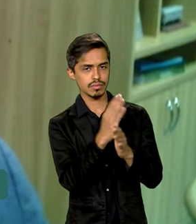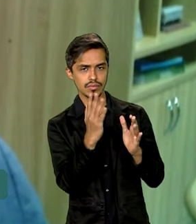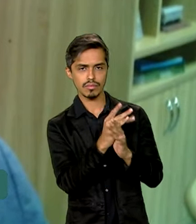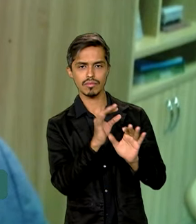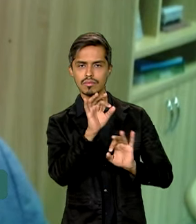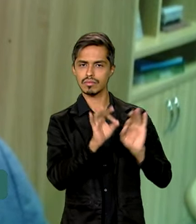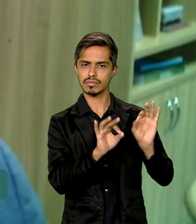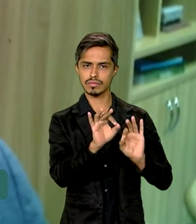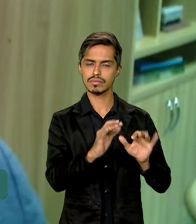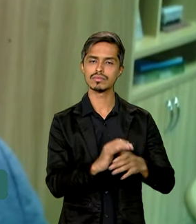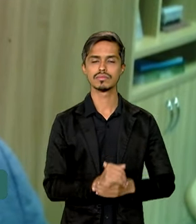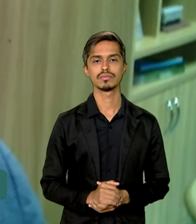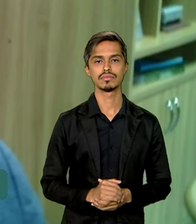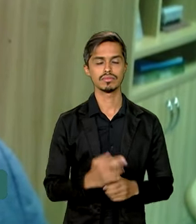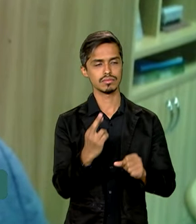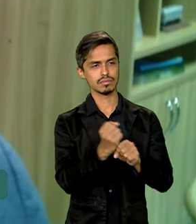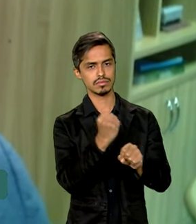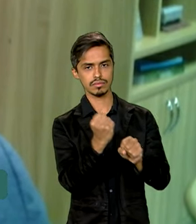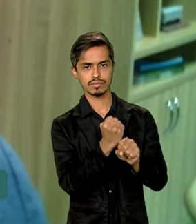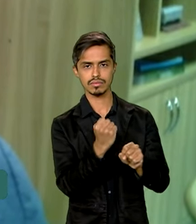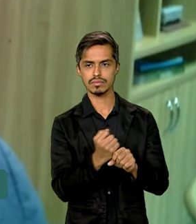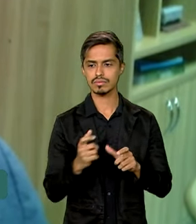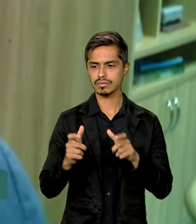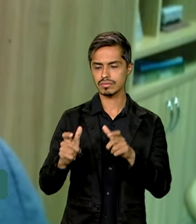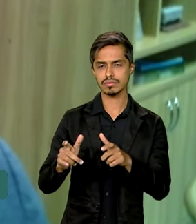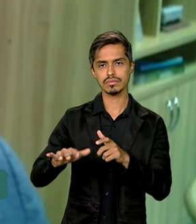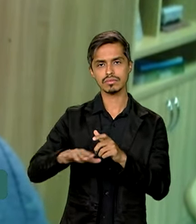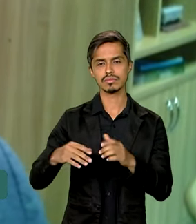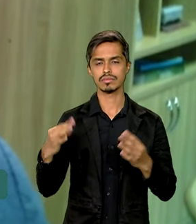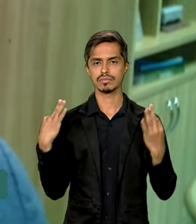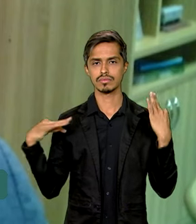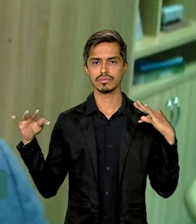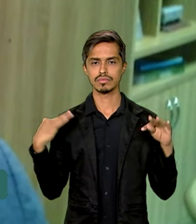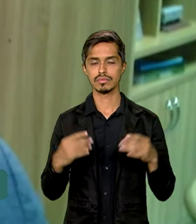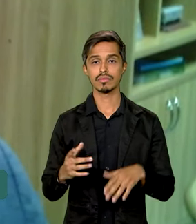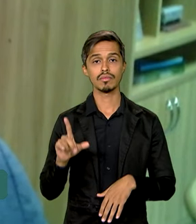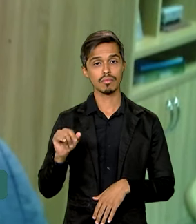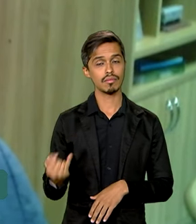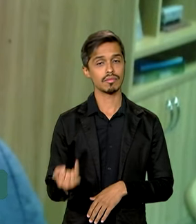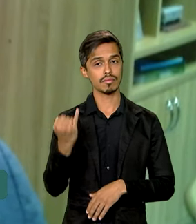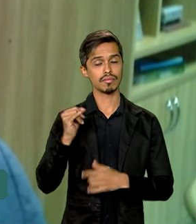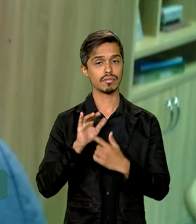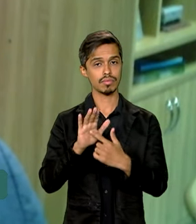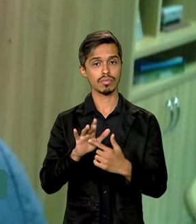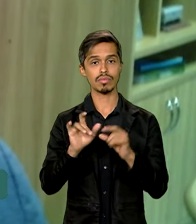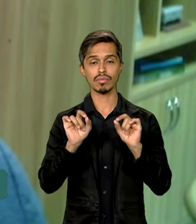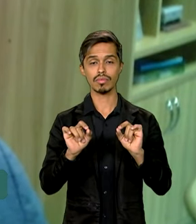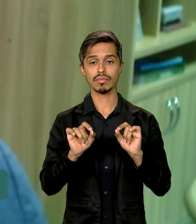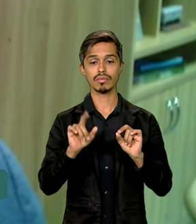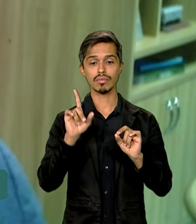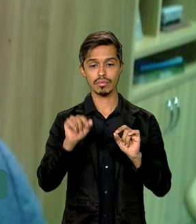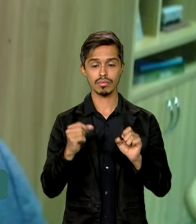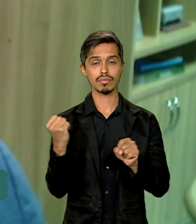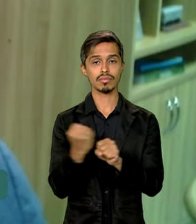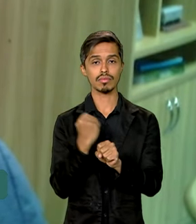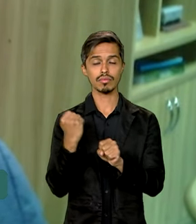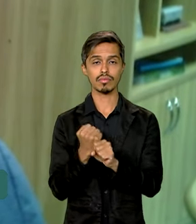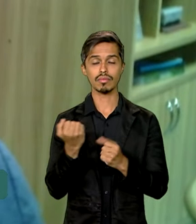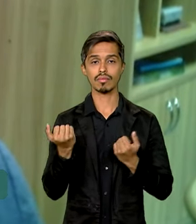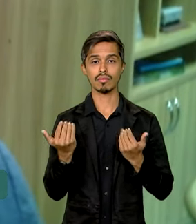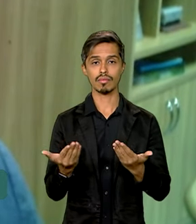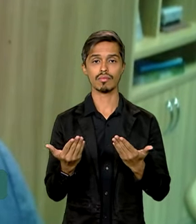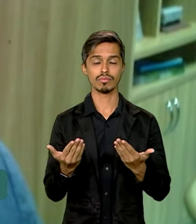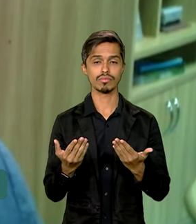áreas para turismo. E, no caso, é importante aqui ressaltar que são obras para